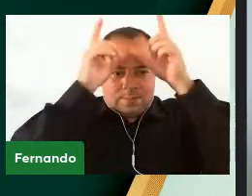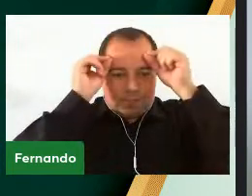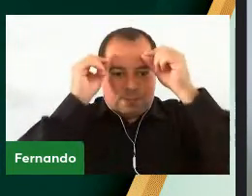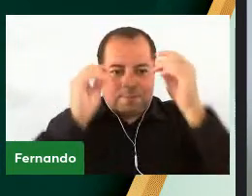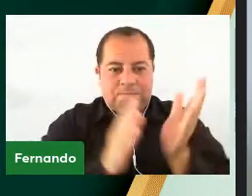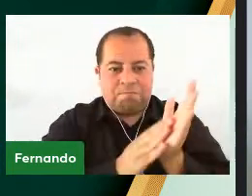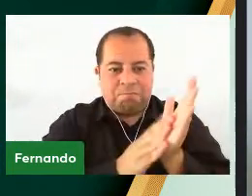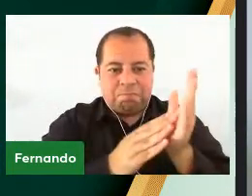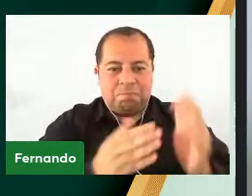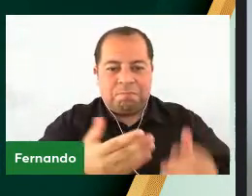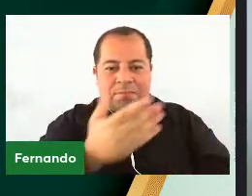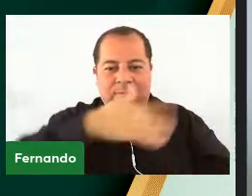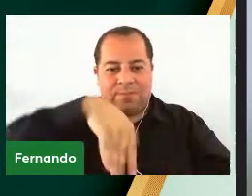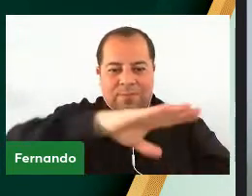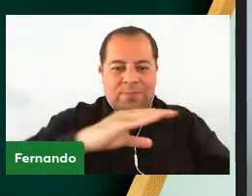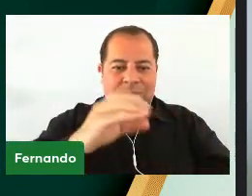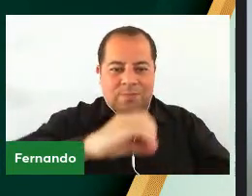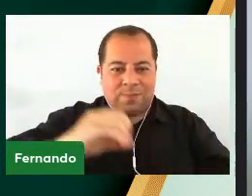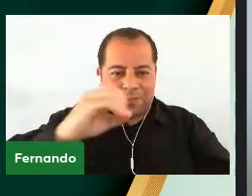excelente cerimônia a todos.